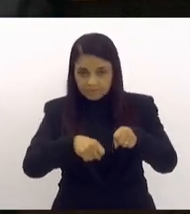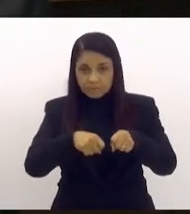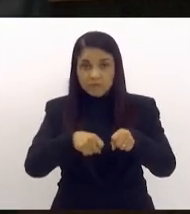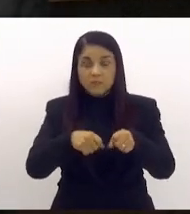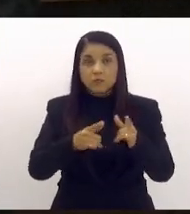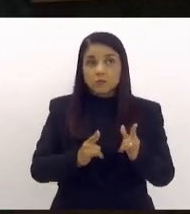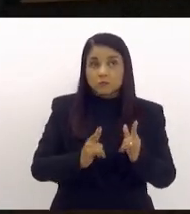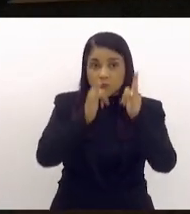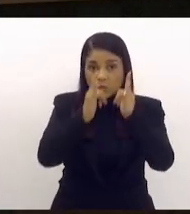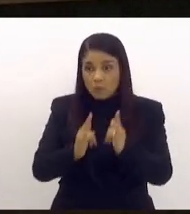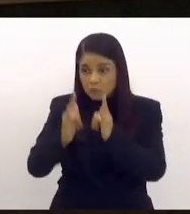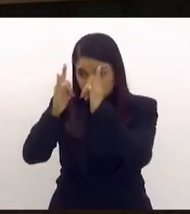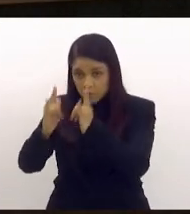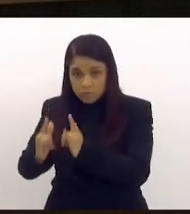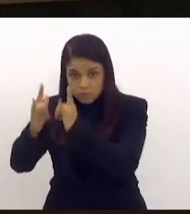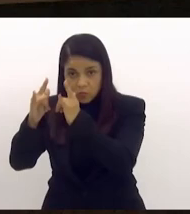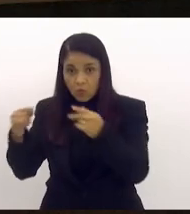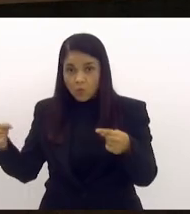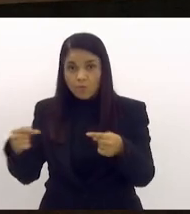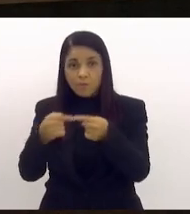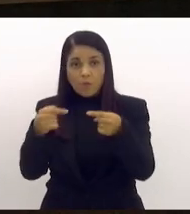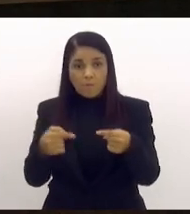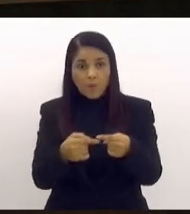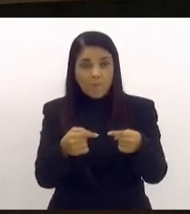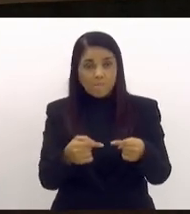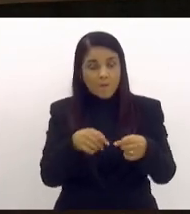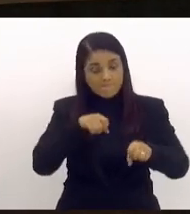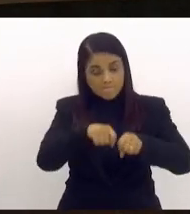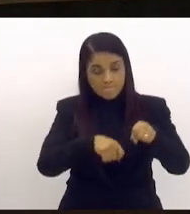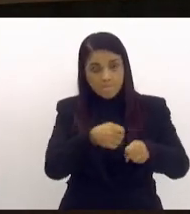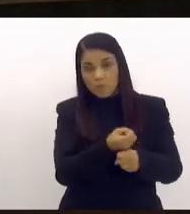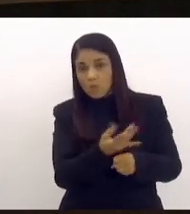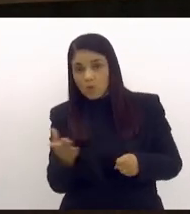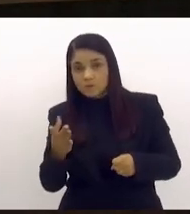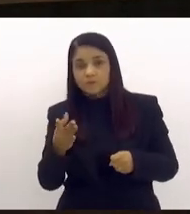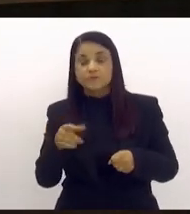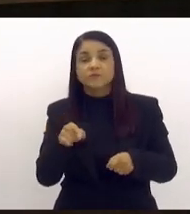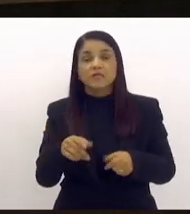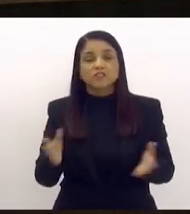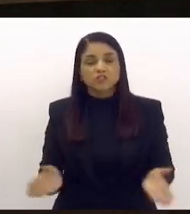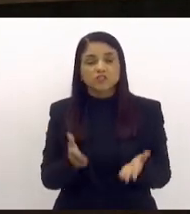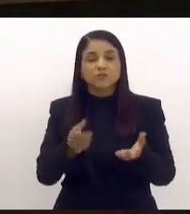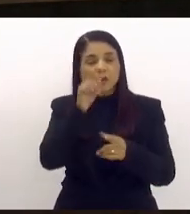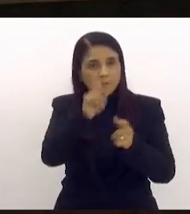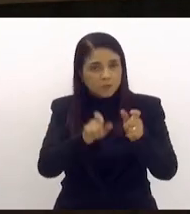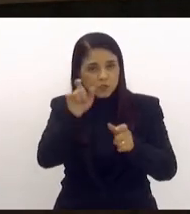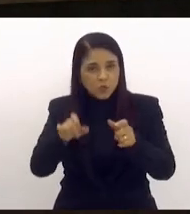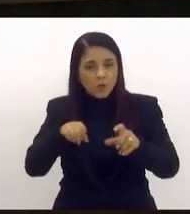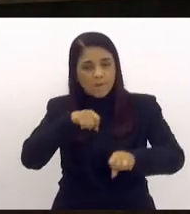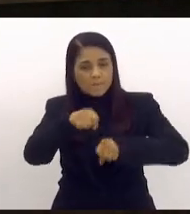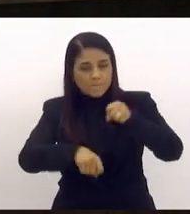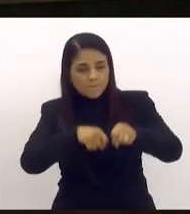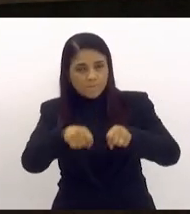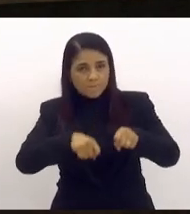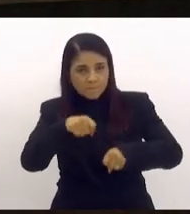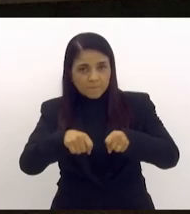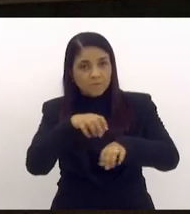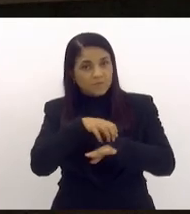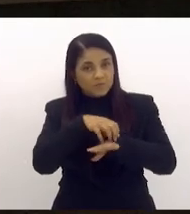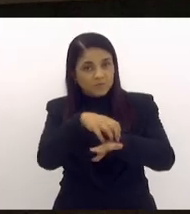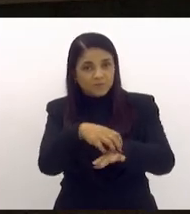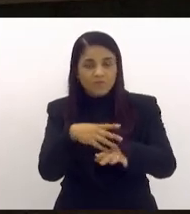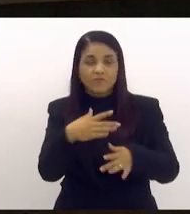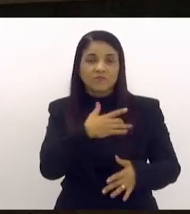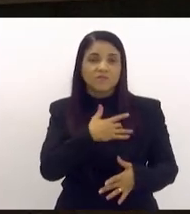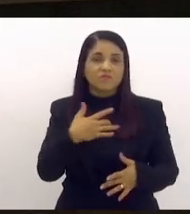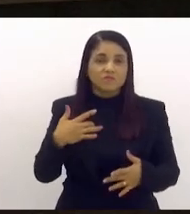público. Por quê? Porque a gente quer que as pessoas sejam estimuladas a usar transporte limpo, transporte saudável. Para isso, a gente precisa